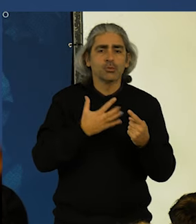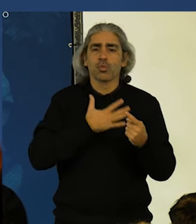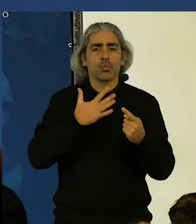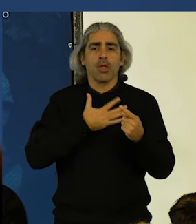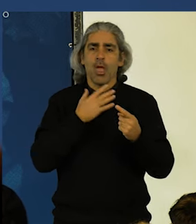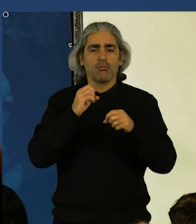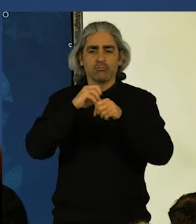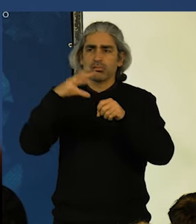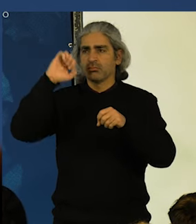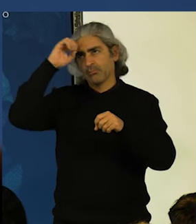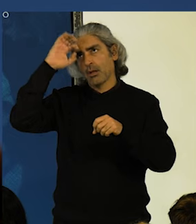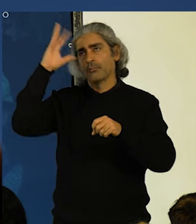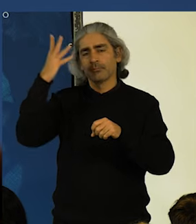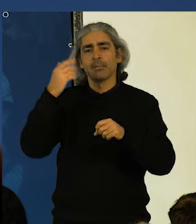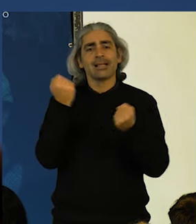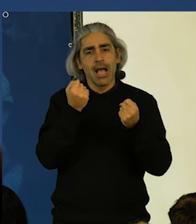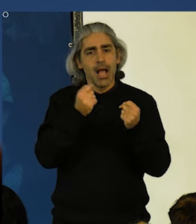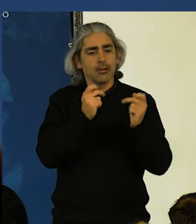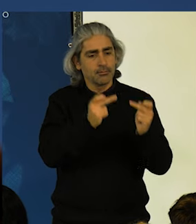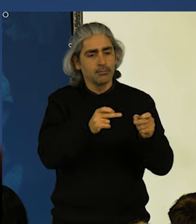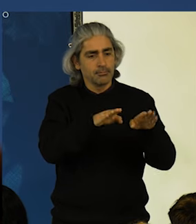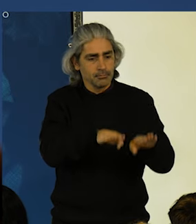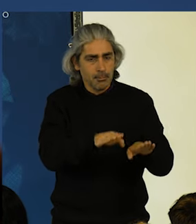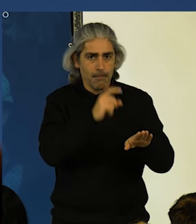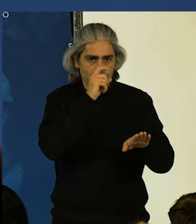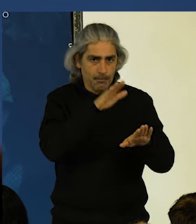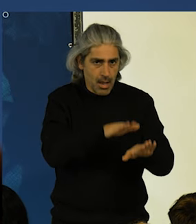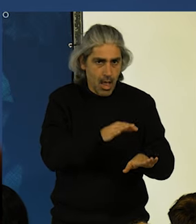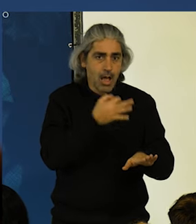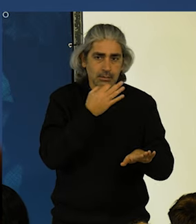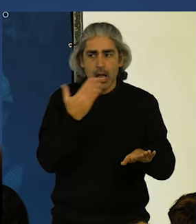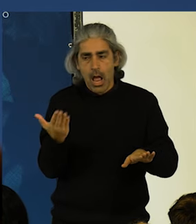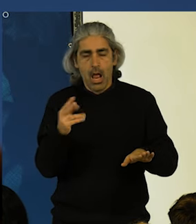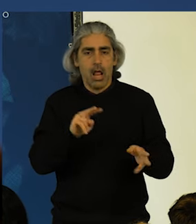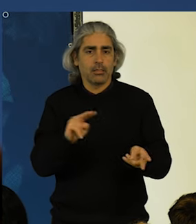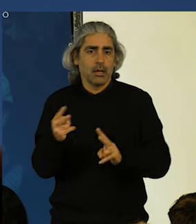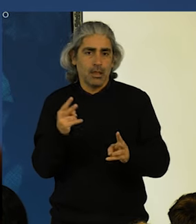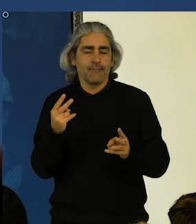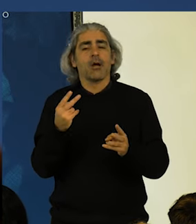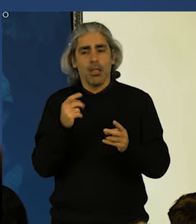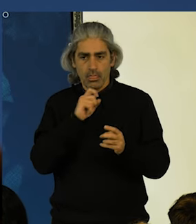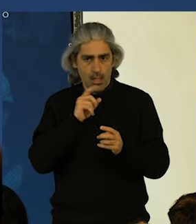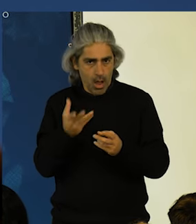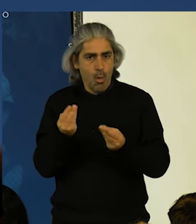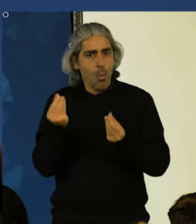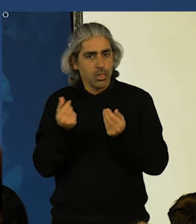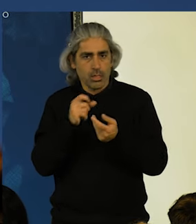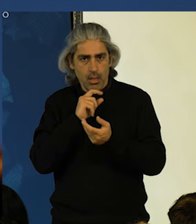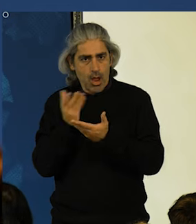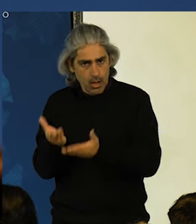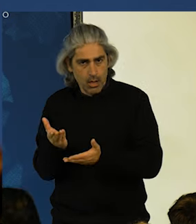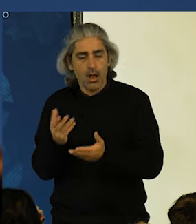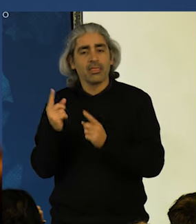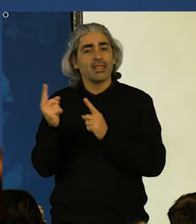E vamos deixar os carros parados, sempre e sempre que houver alternativas viáveis e de qualidade. A aposta nos